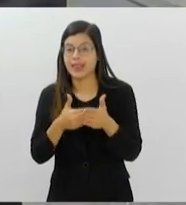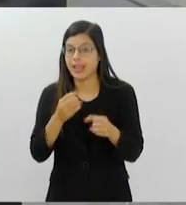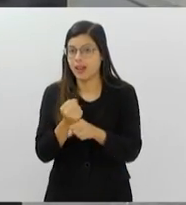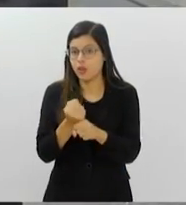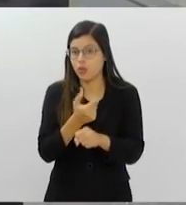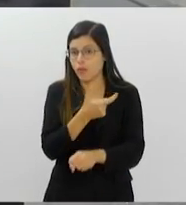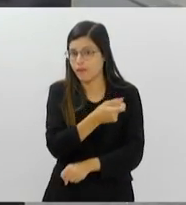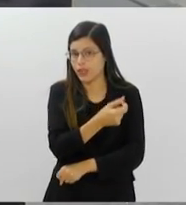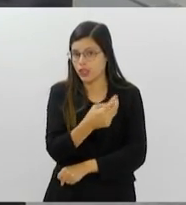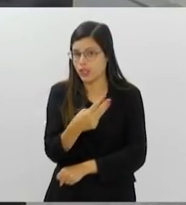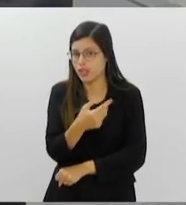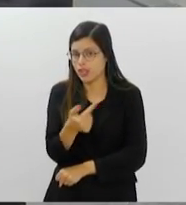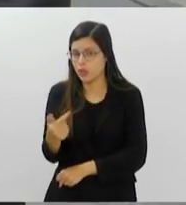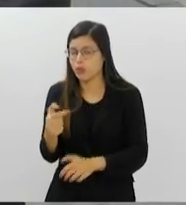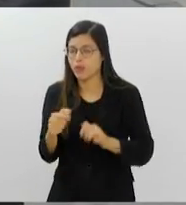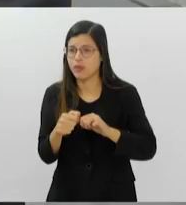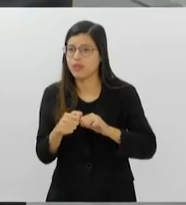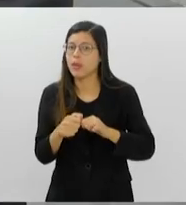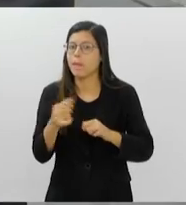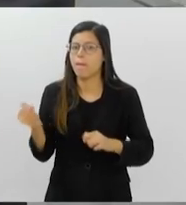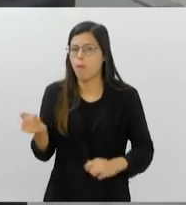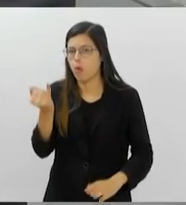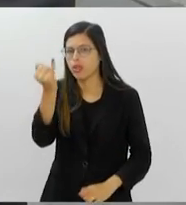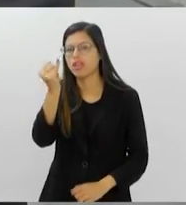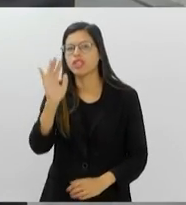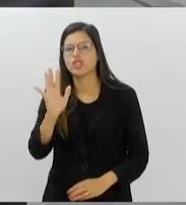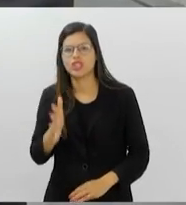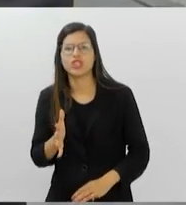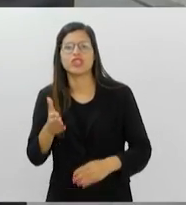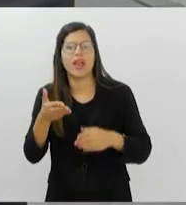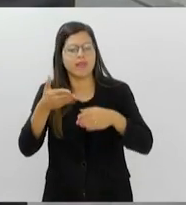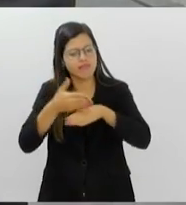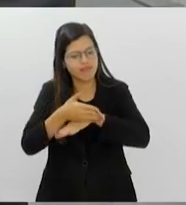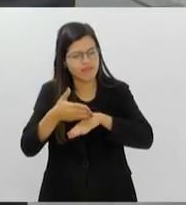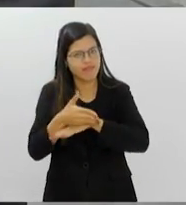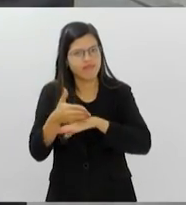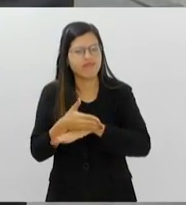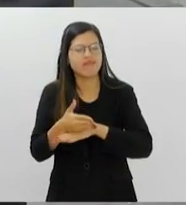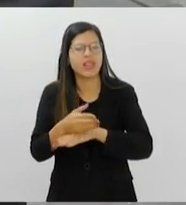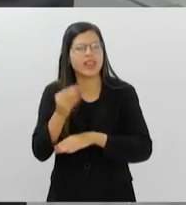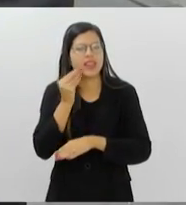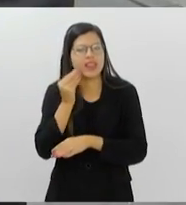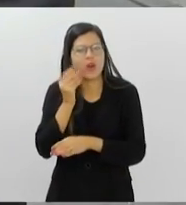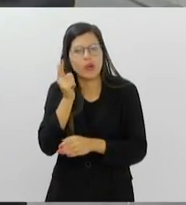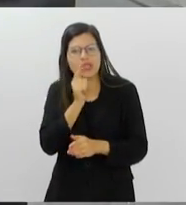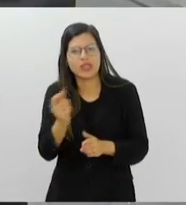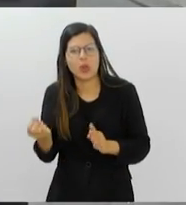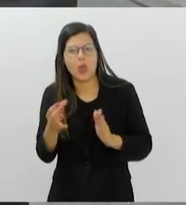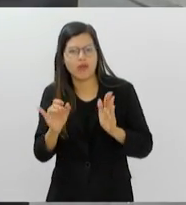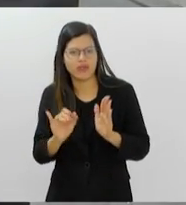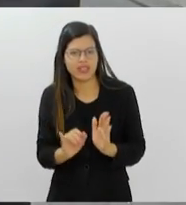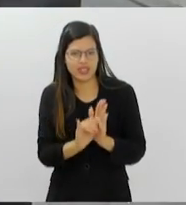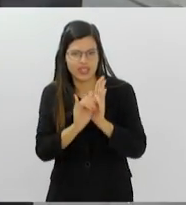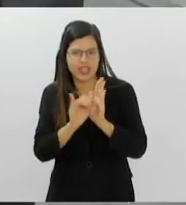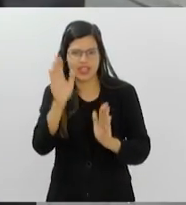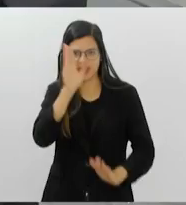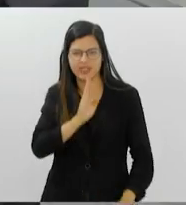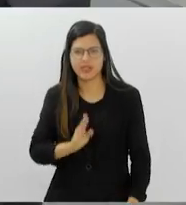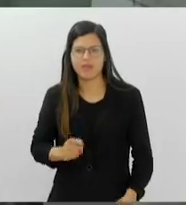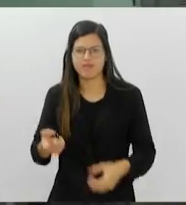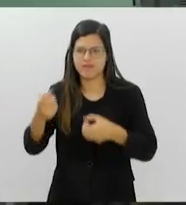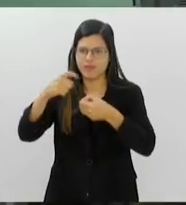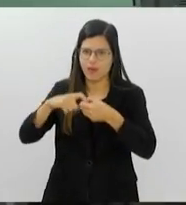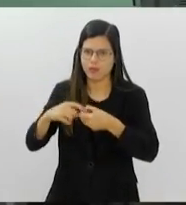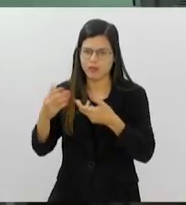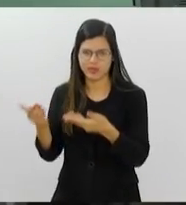fazer essa carteira, mas é importante já se antecipar a essa data e já correr para poder providenciar essa nova carteira de identidade nacional. Volto com você no estúdio.